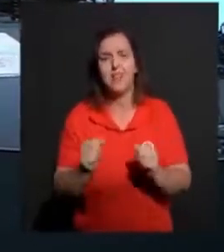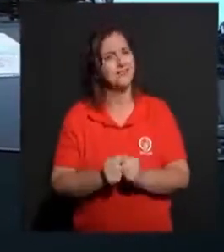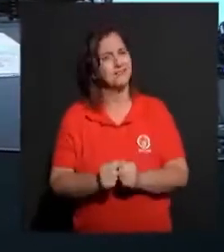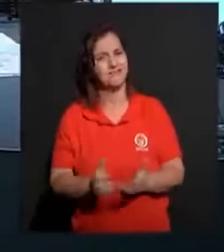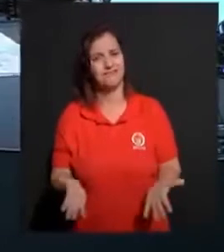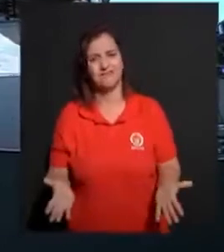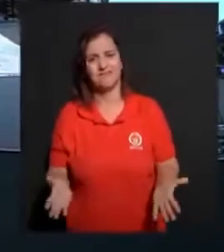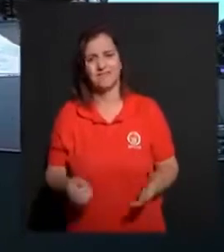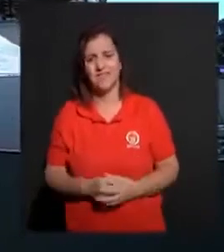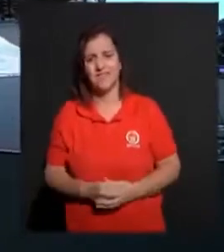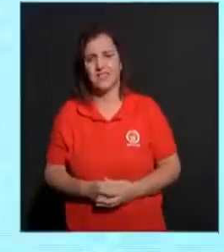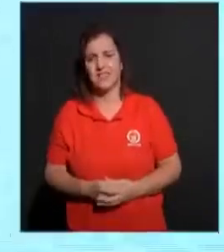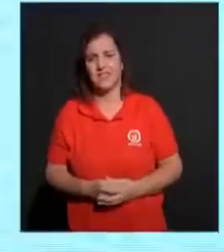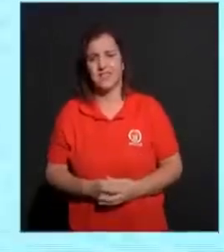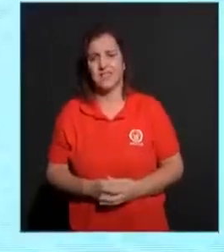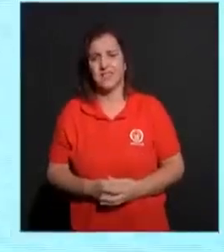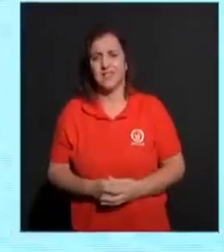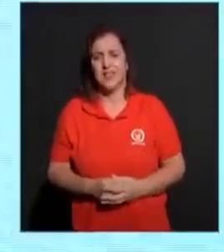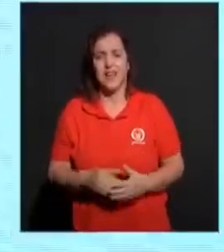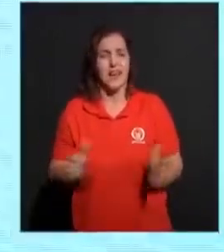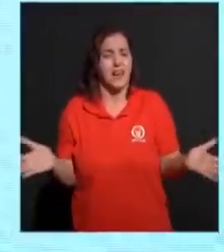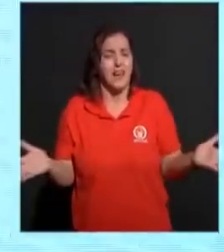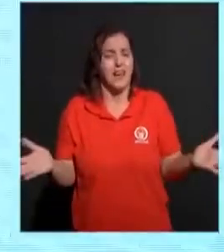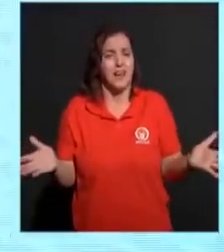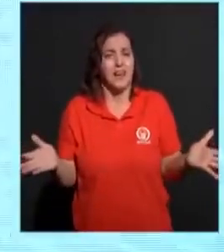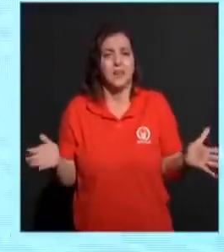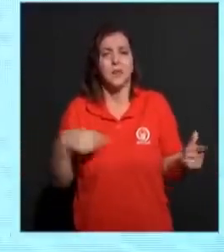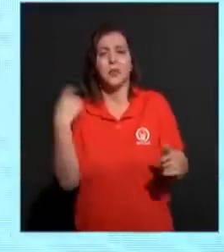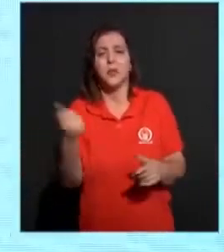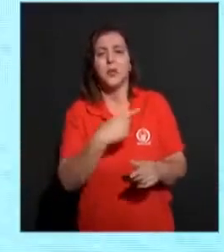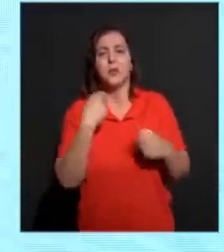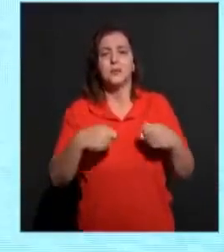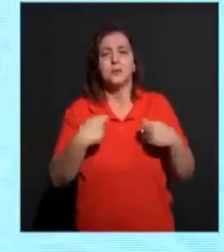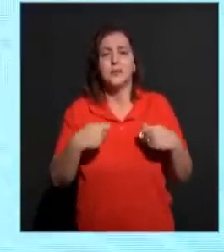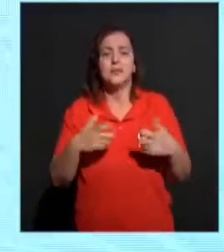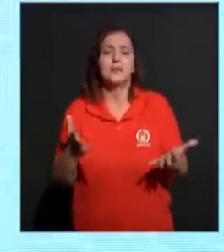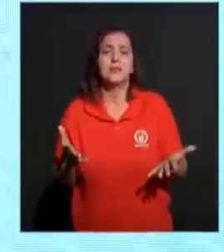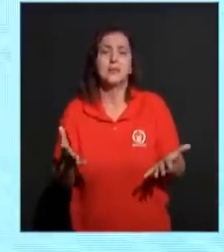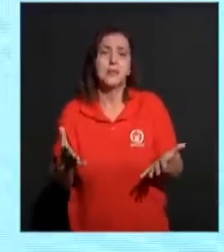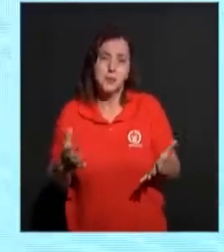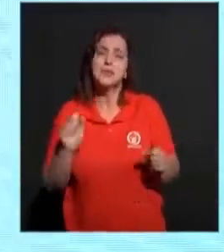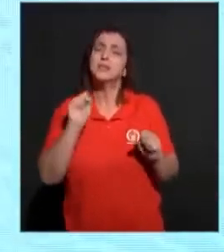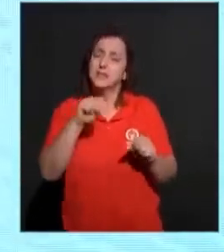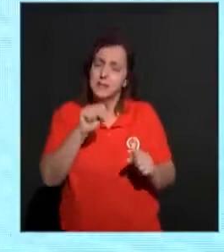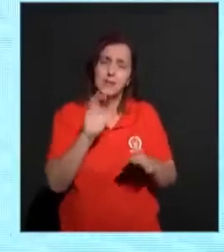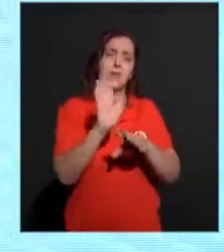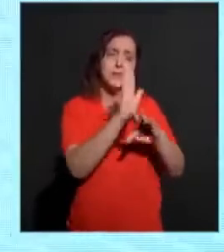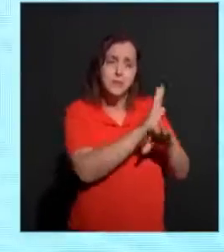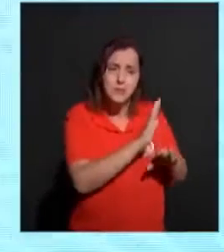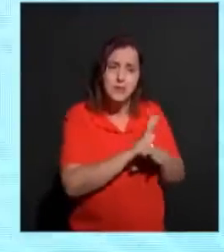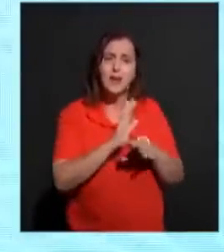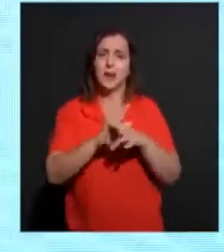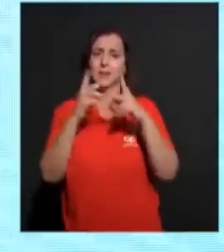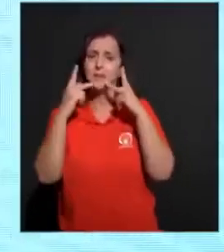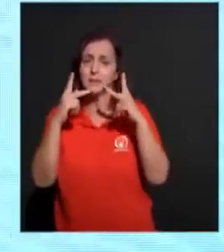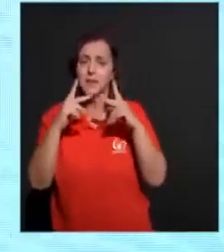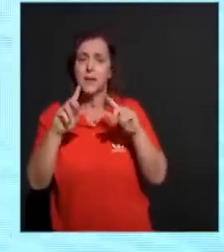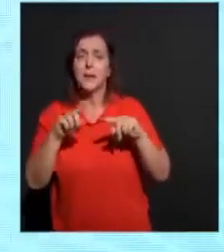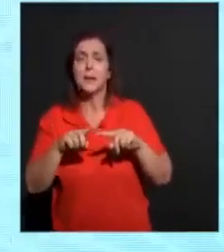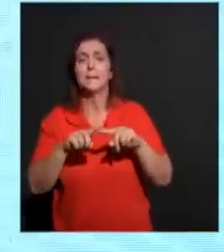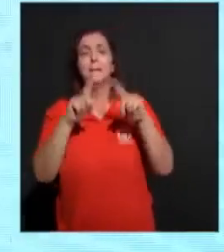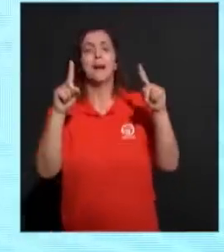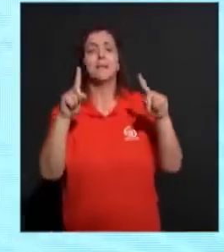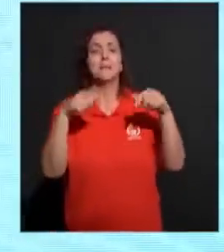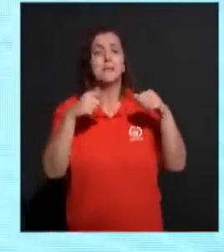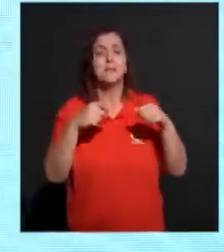É para uma edificação. E nós precisamos investir sim nisso, mas nós precisamos entender que até isso tem que ser